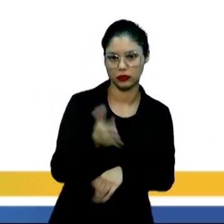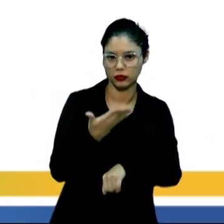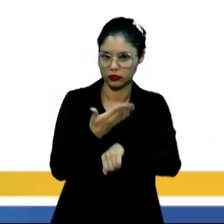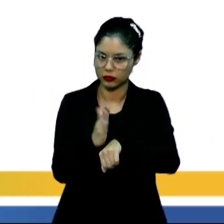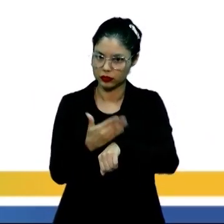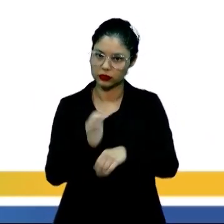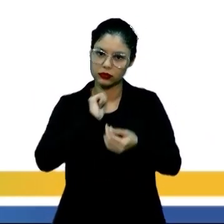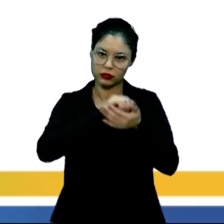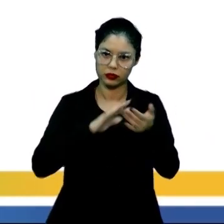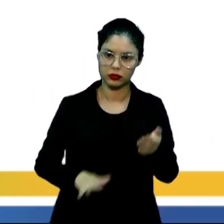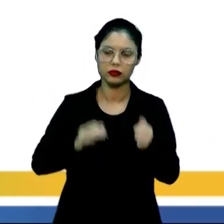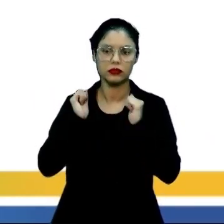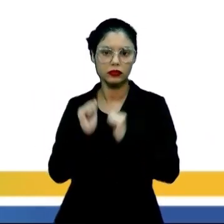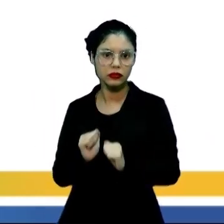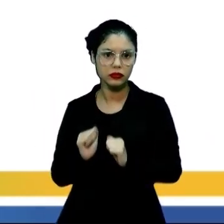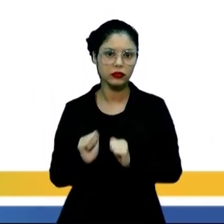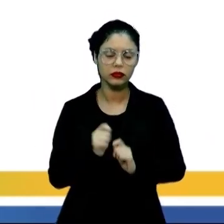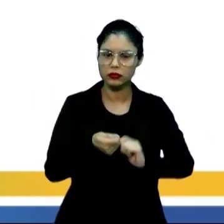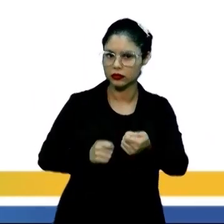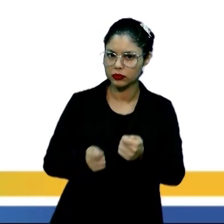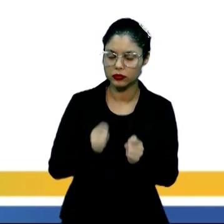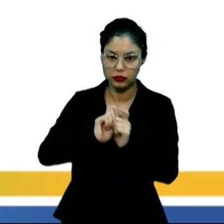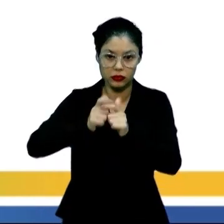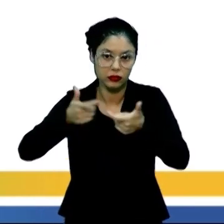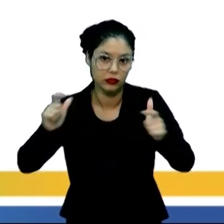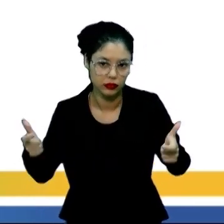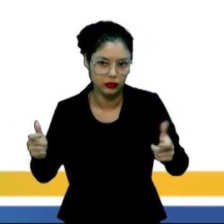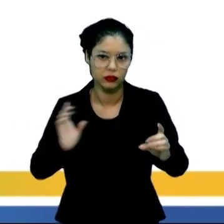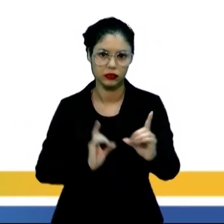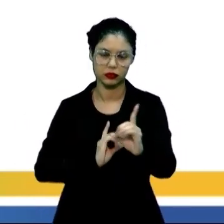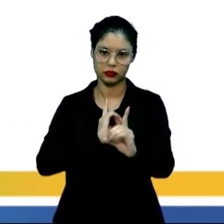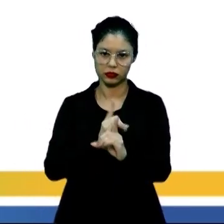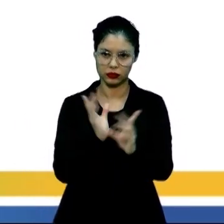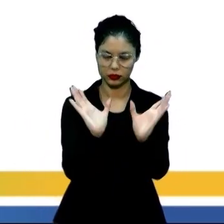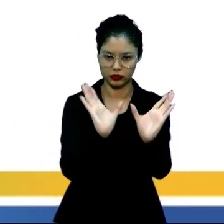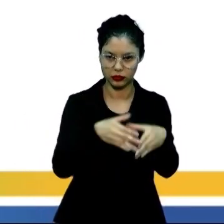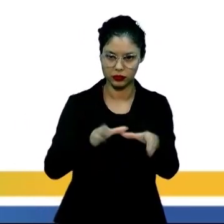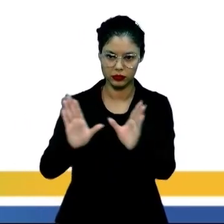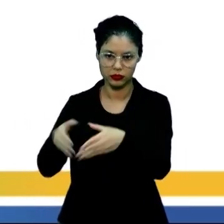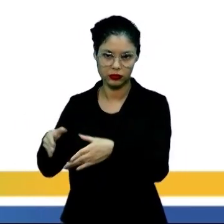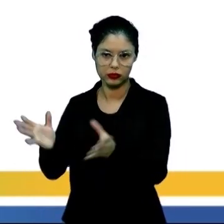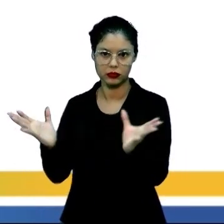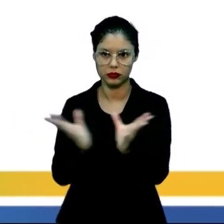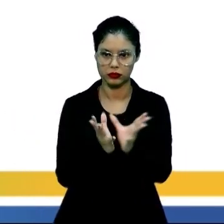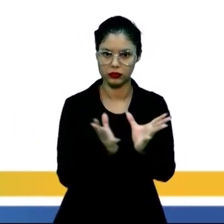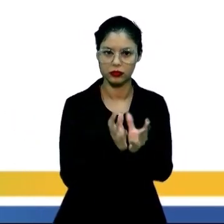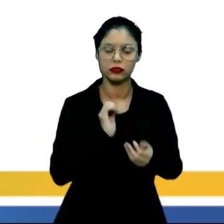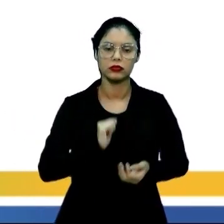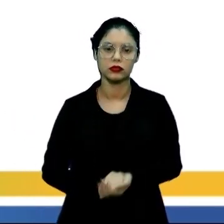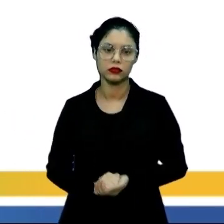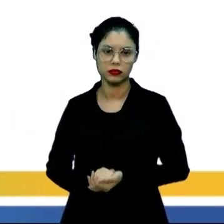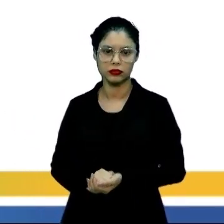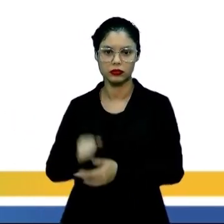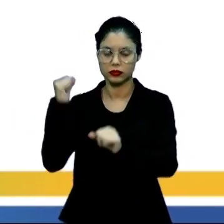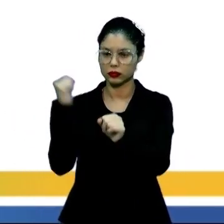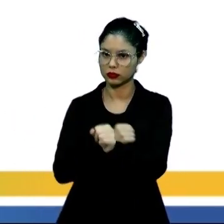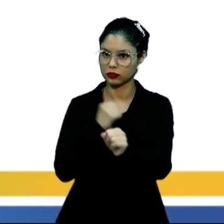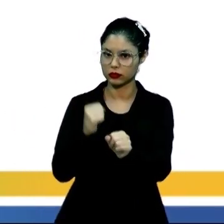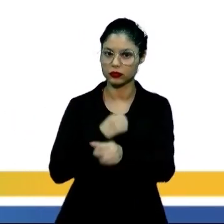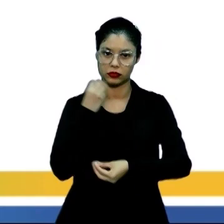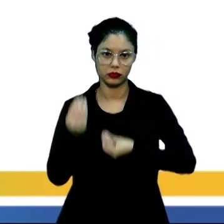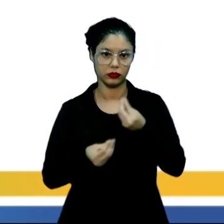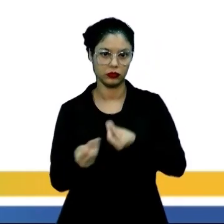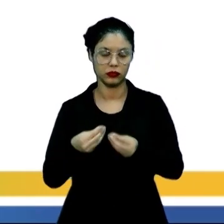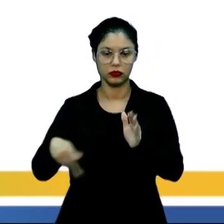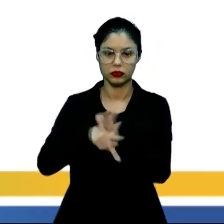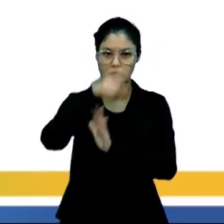prática dessas atividades permite a manutenção e a ampliação das identidades comunitárias, bem como